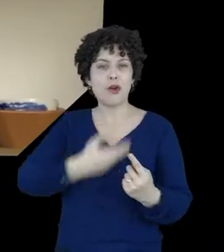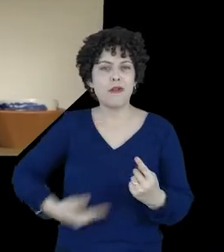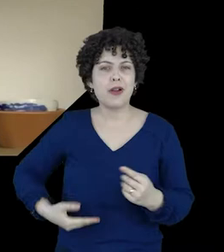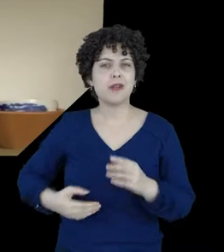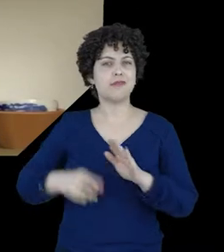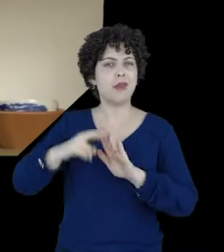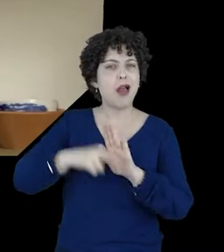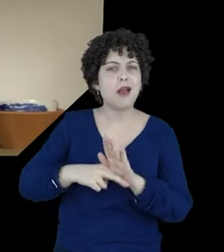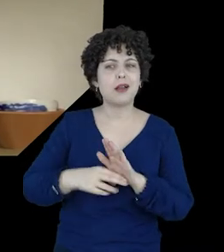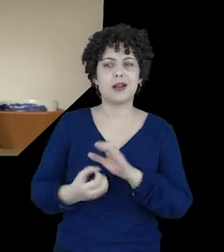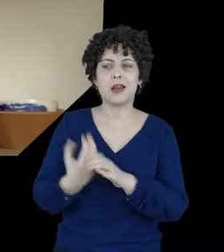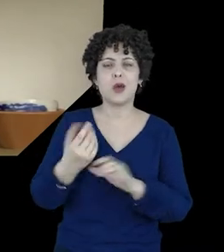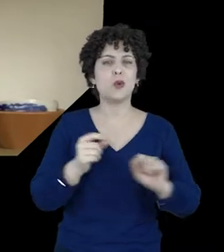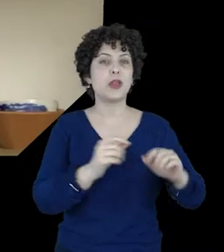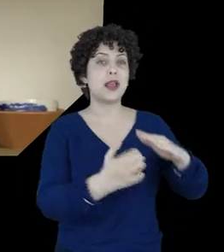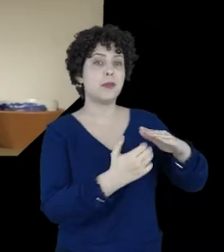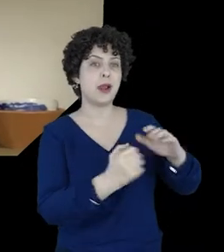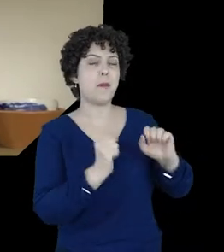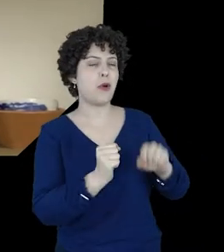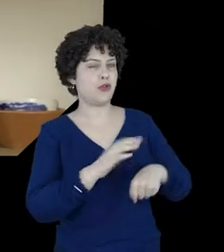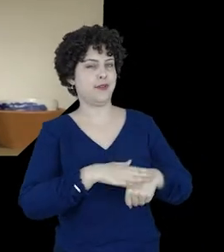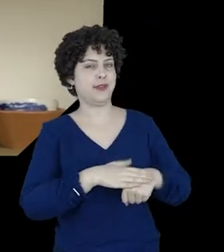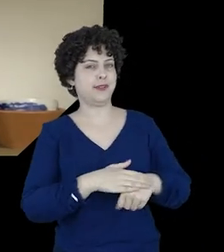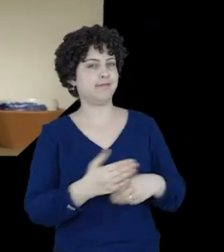todo para regular o que empresas podem fazer.